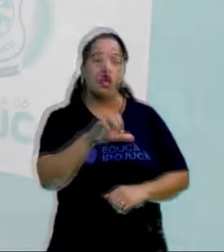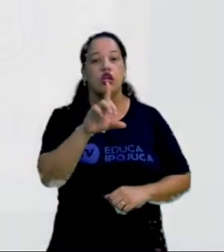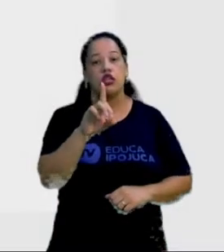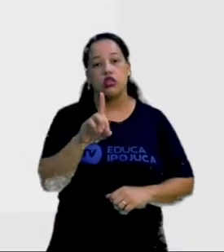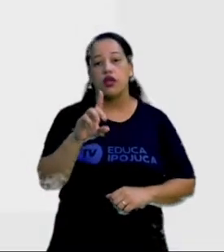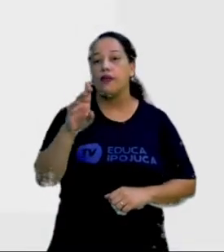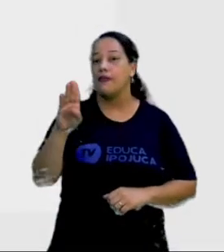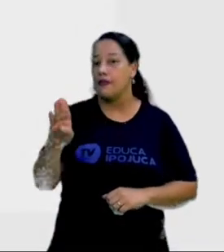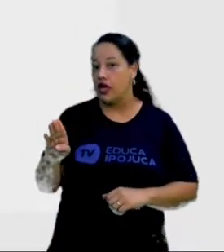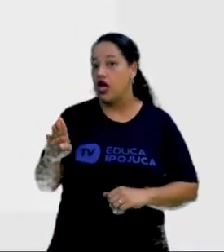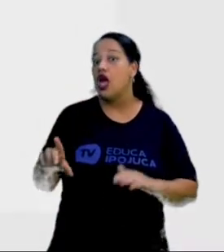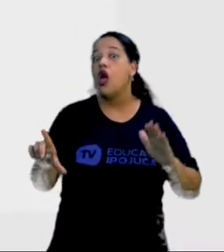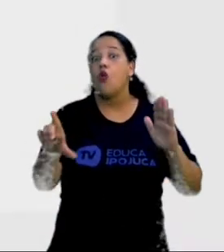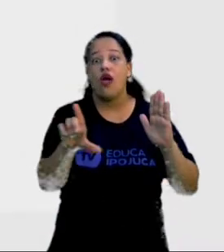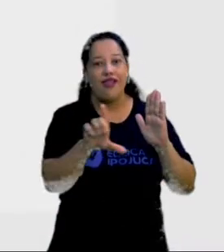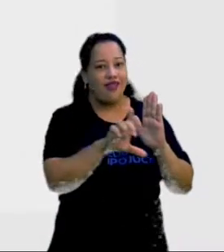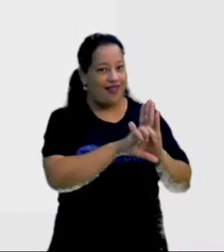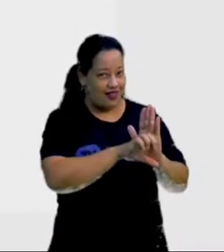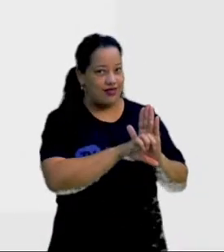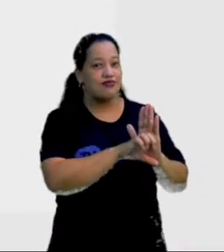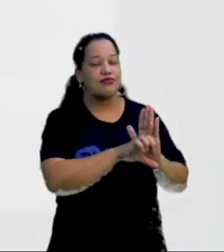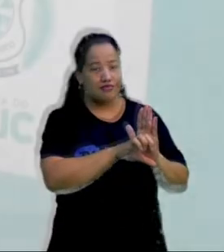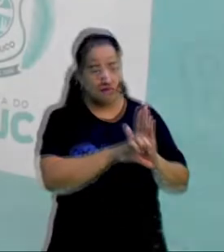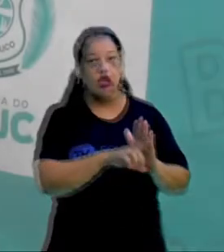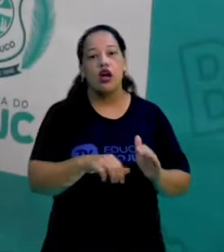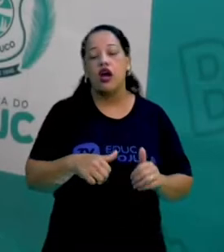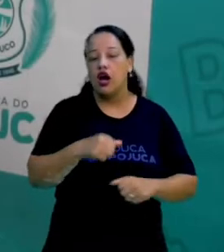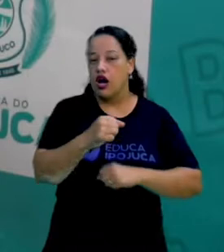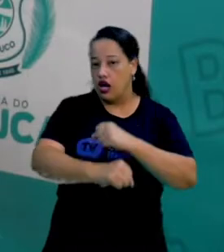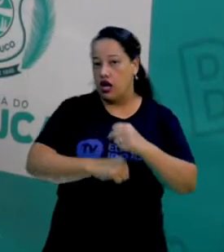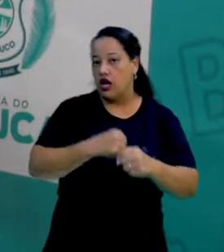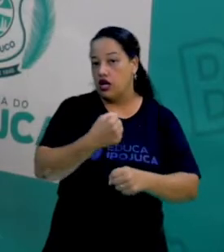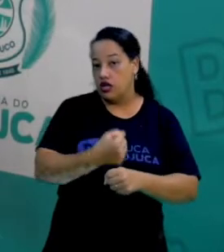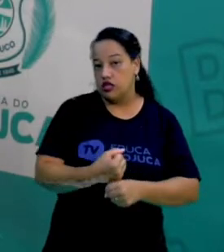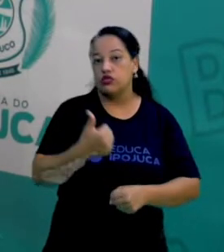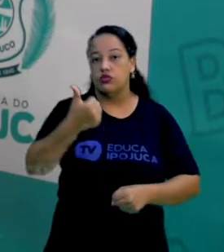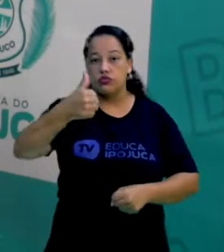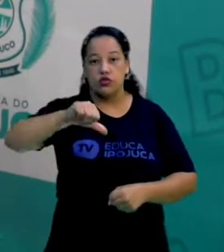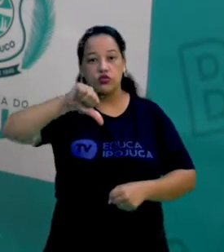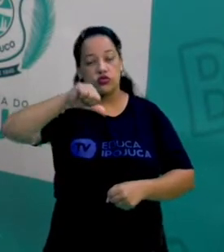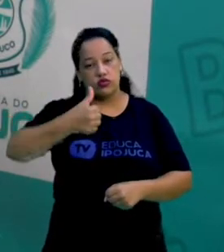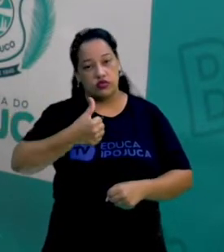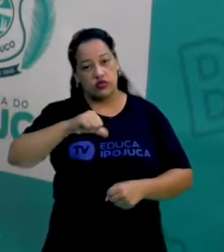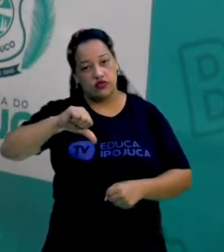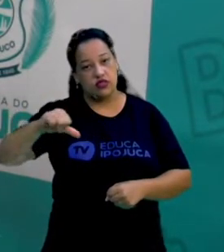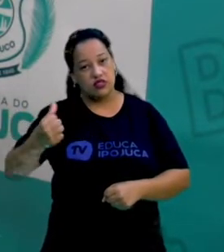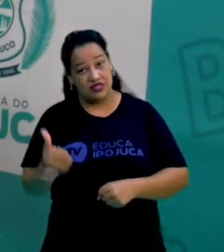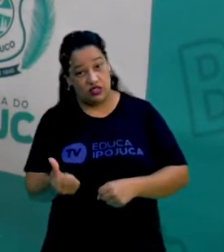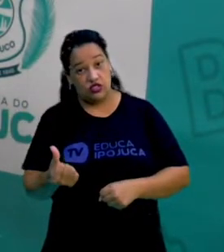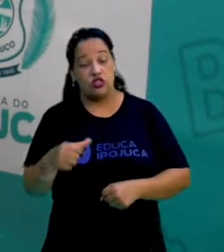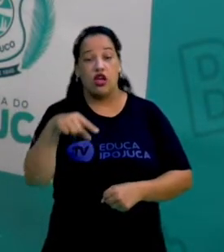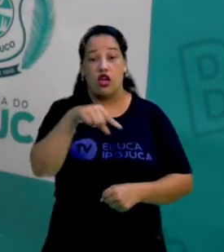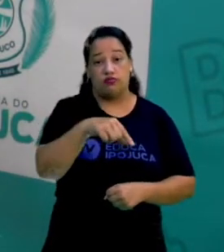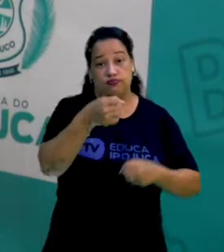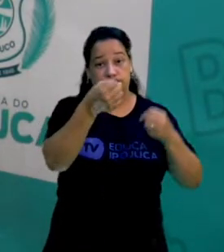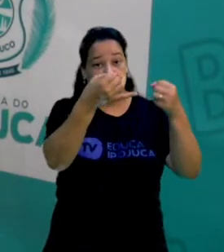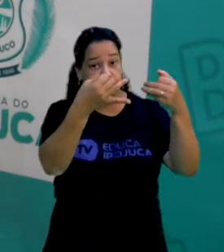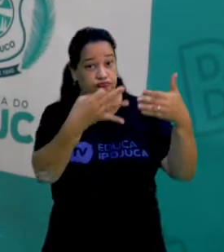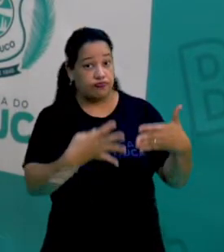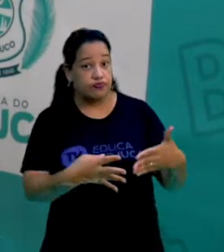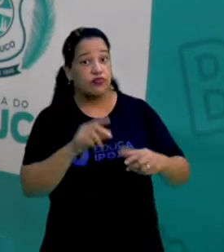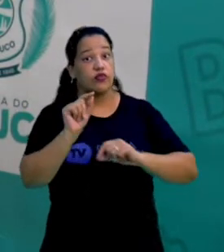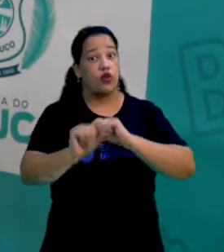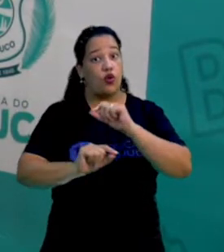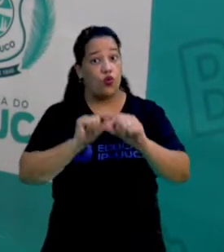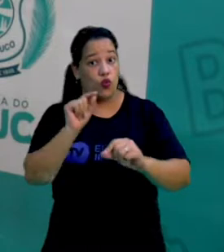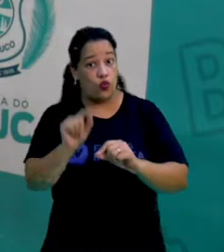que é a Lei de Diretrizes e Bases de 1996, ela já prevê a